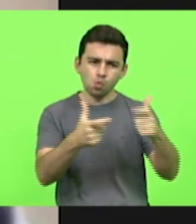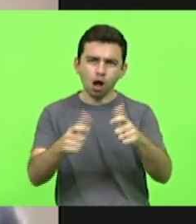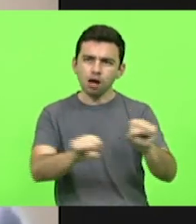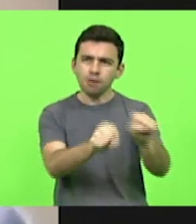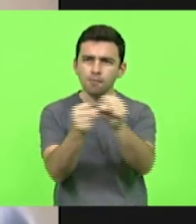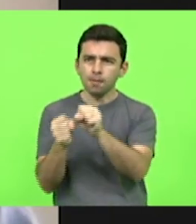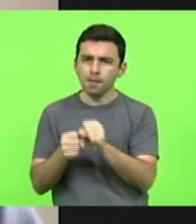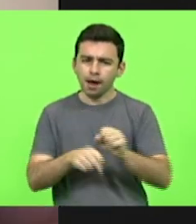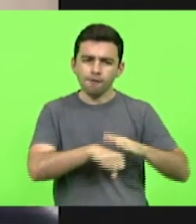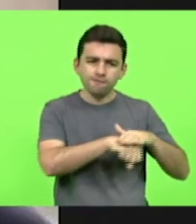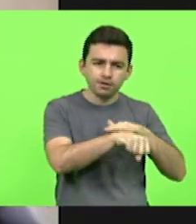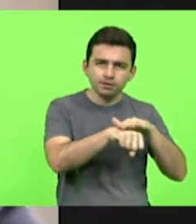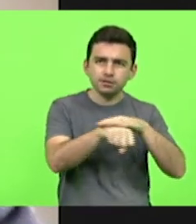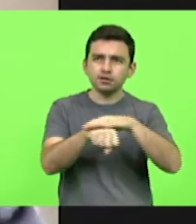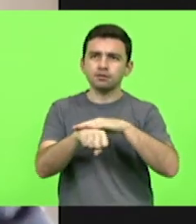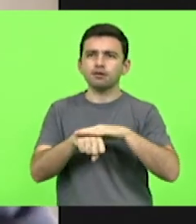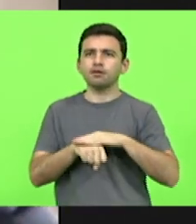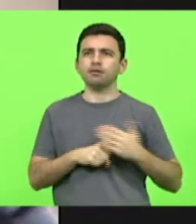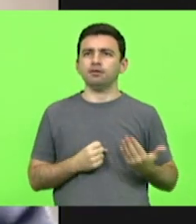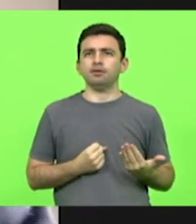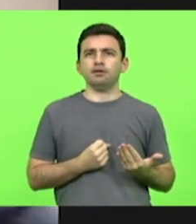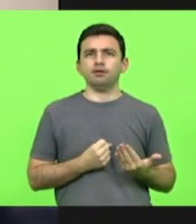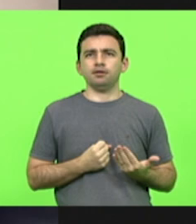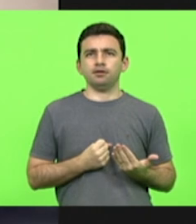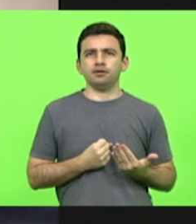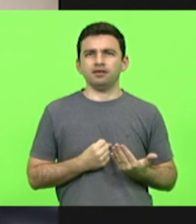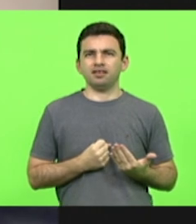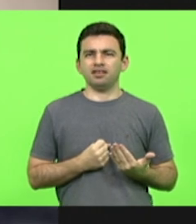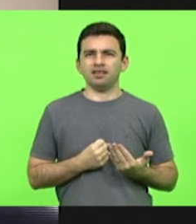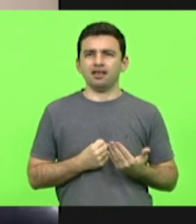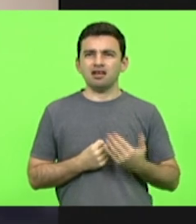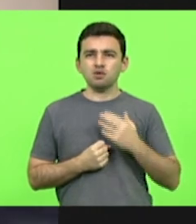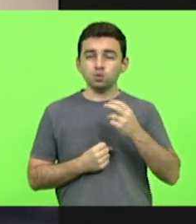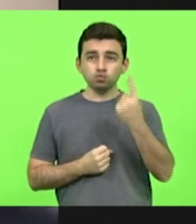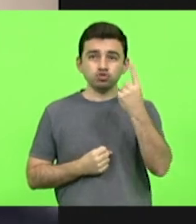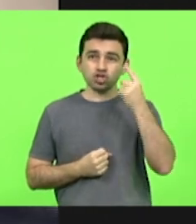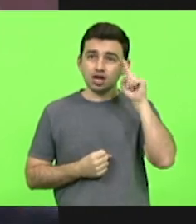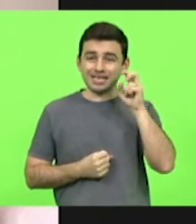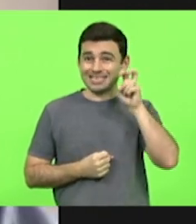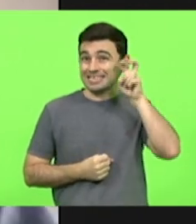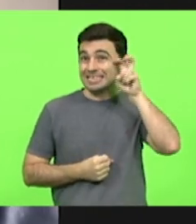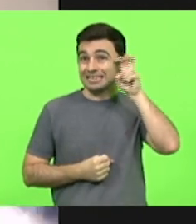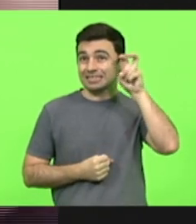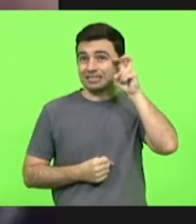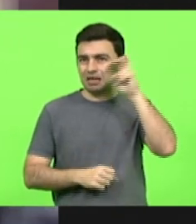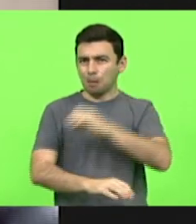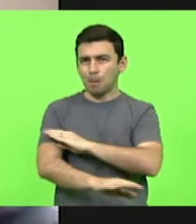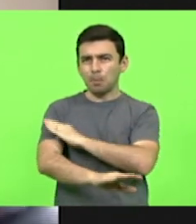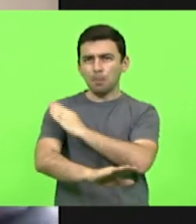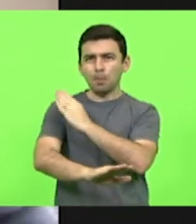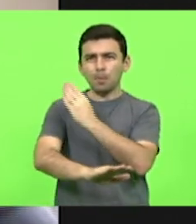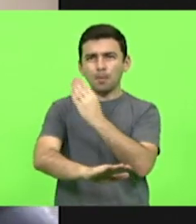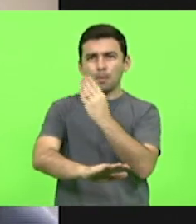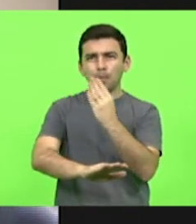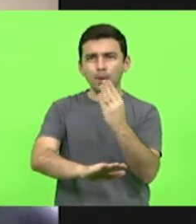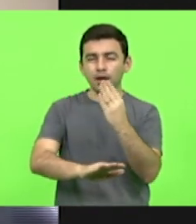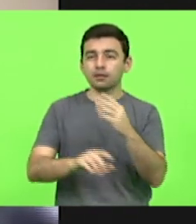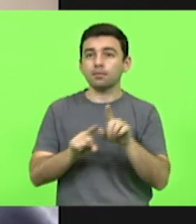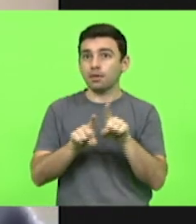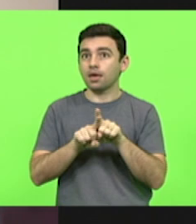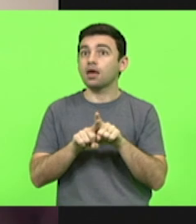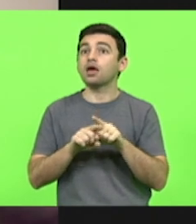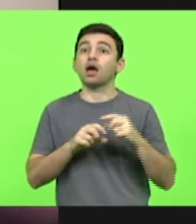conversando, passando a quinta-feira inteirinha, sem contar o deslocamento à noite,